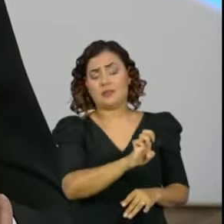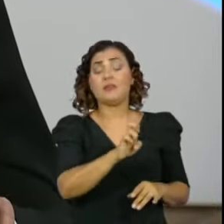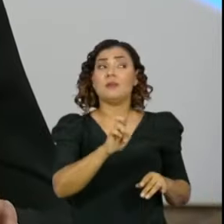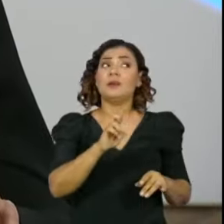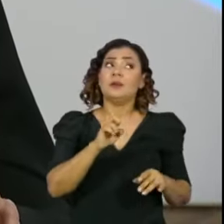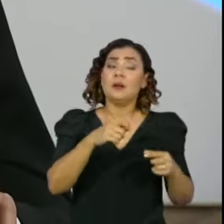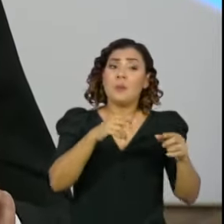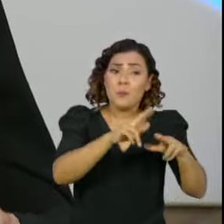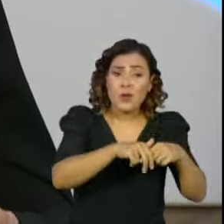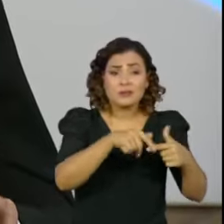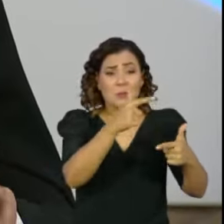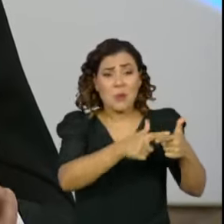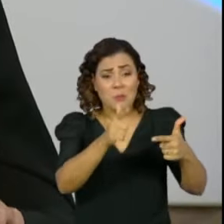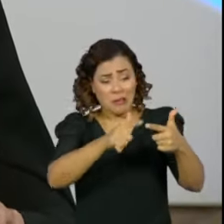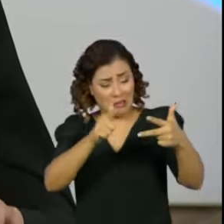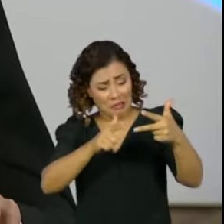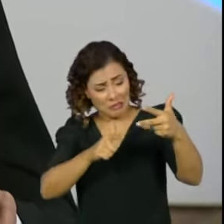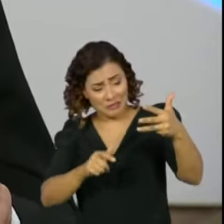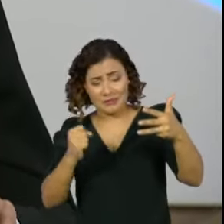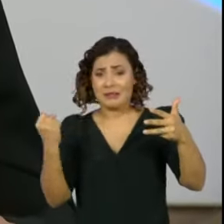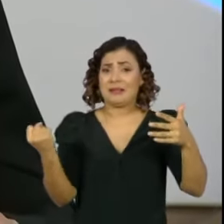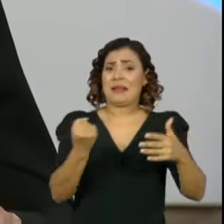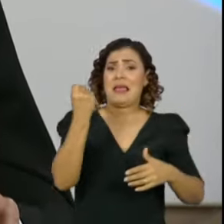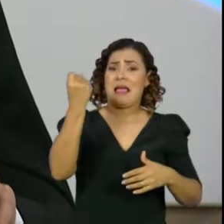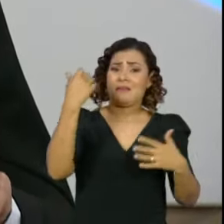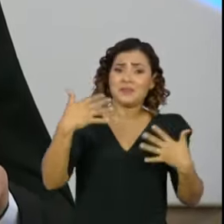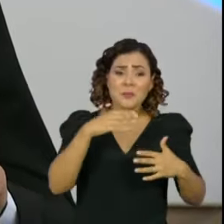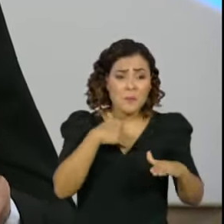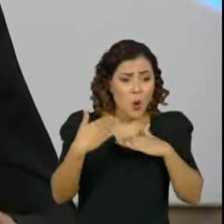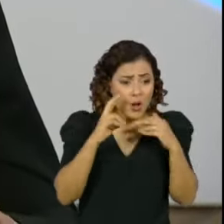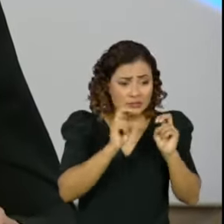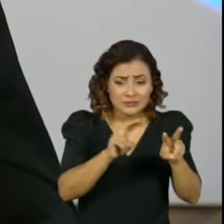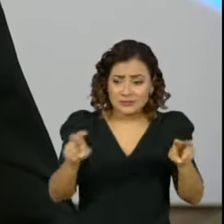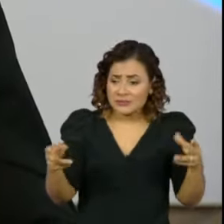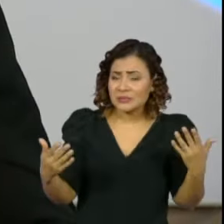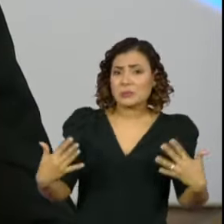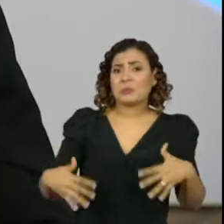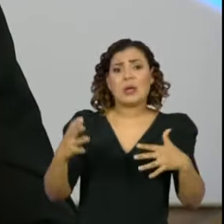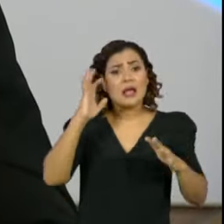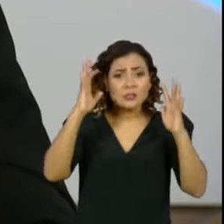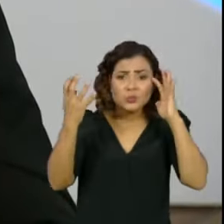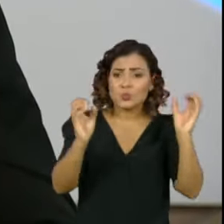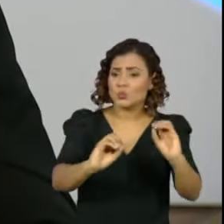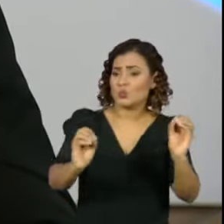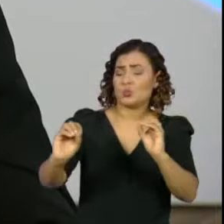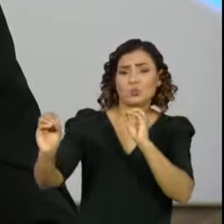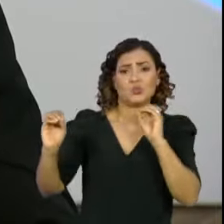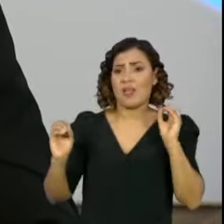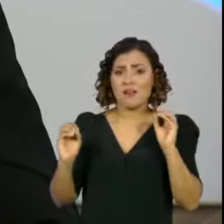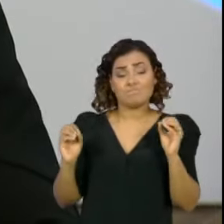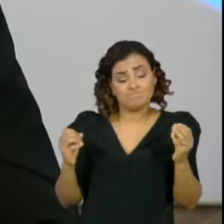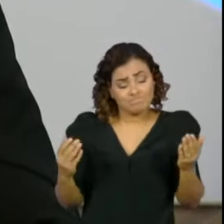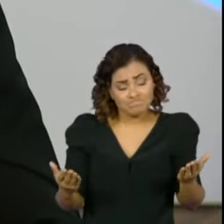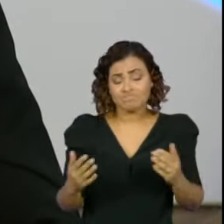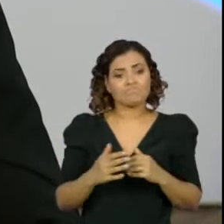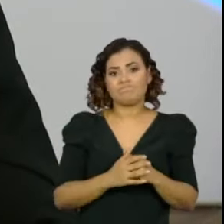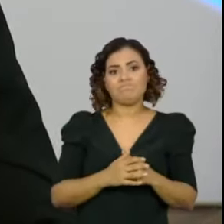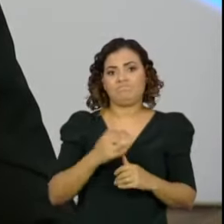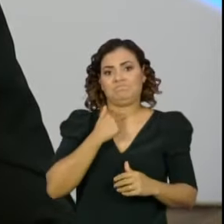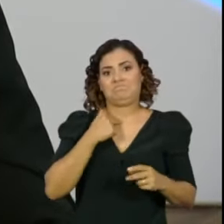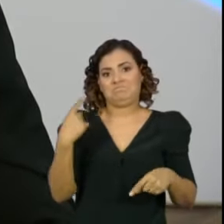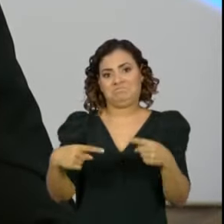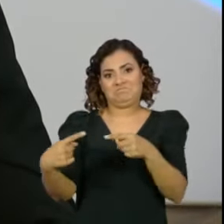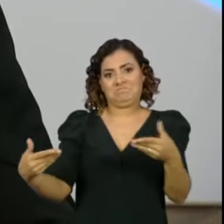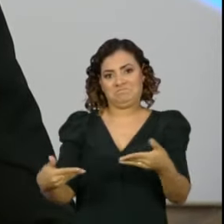esses problemas crônicos, graves, de morte de pessoas, sem solução plena da pandemia. Nós não podemos discutir